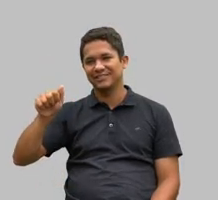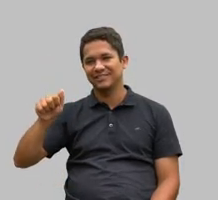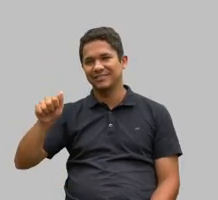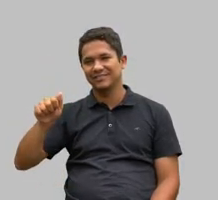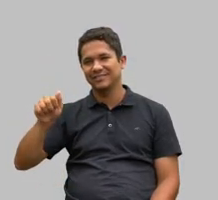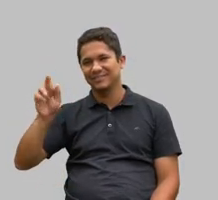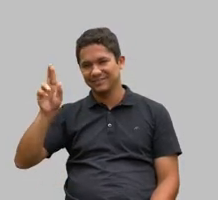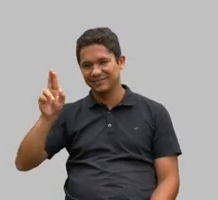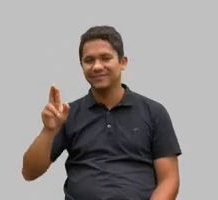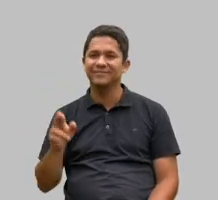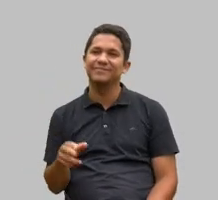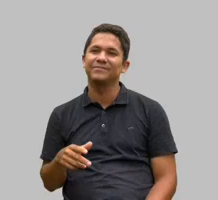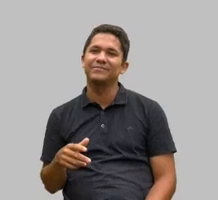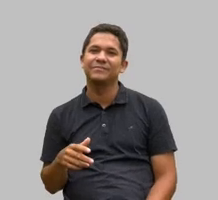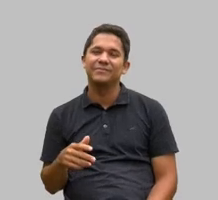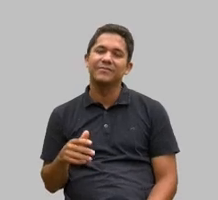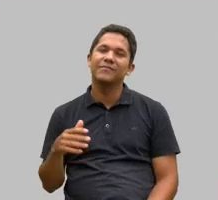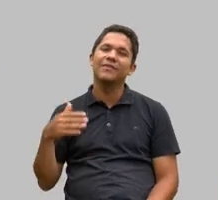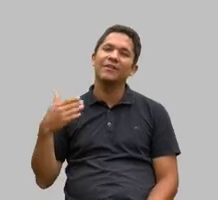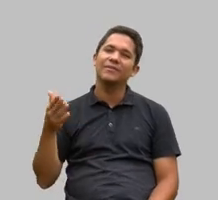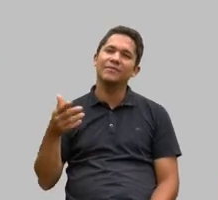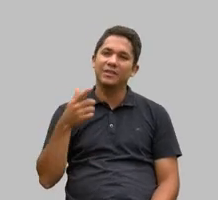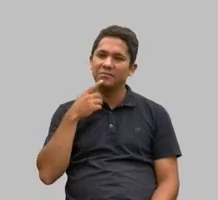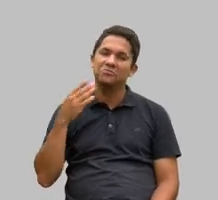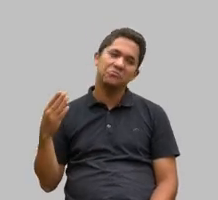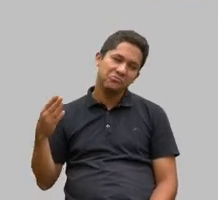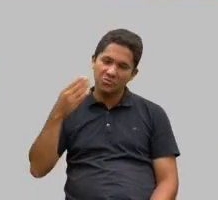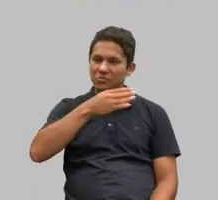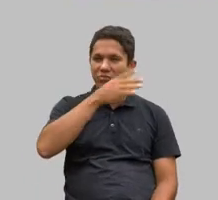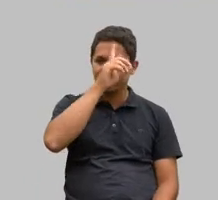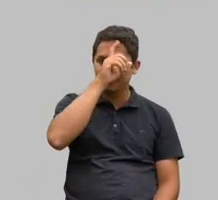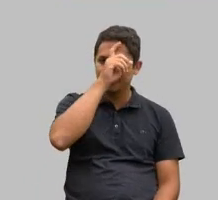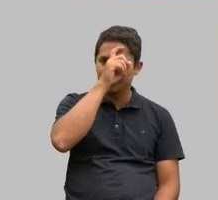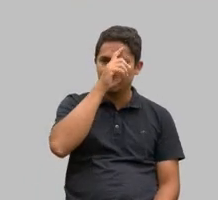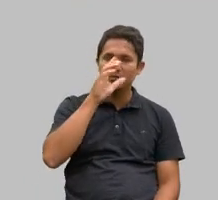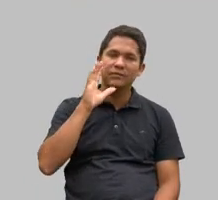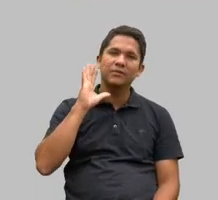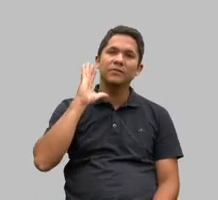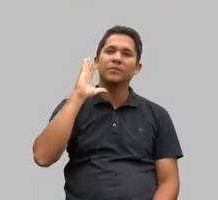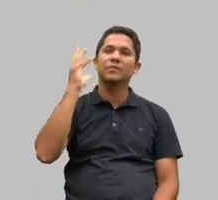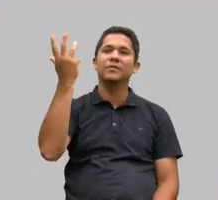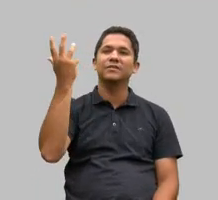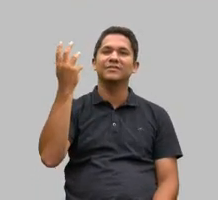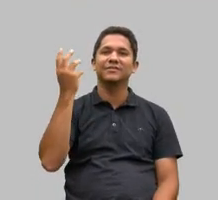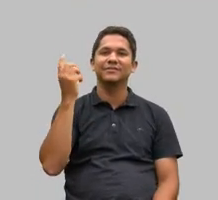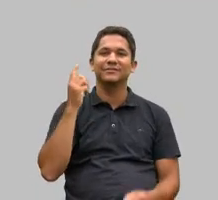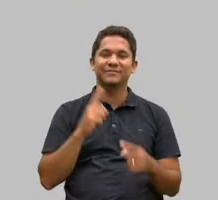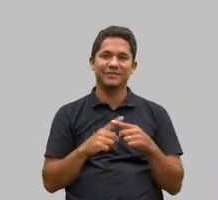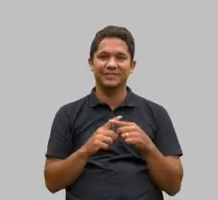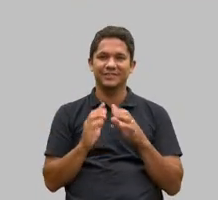aí eu falei vou lá no pronto-socorro ver o que a escola em Holanda era ligada era da Femig né